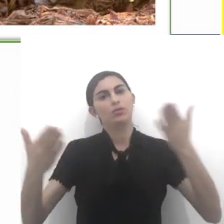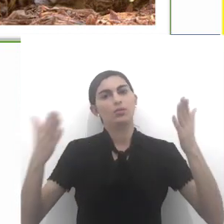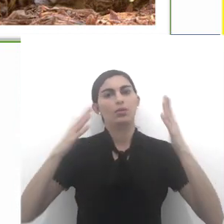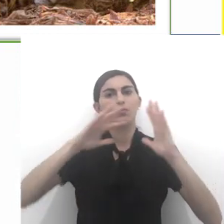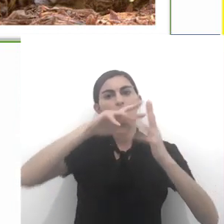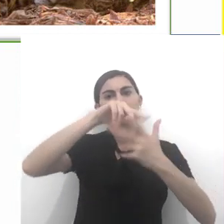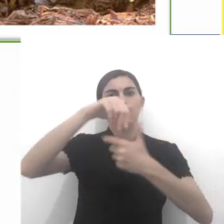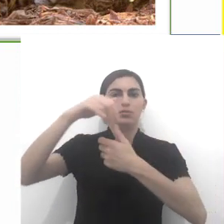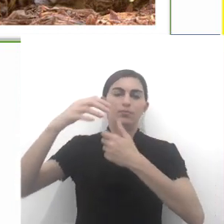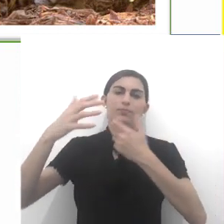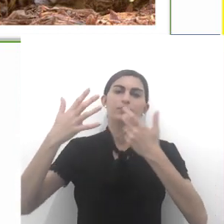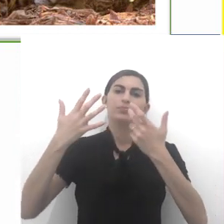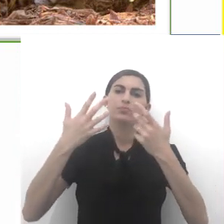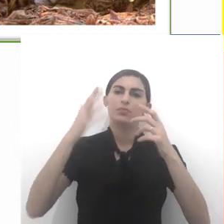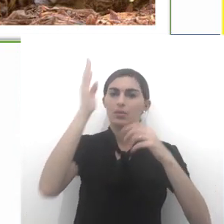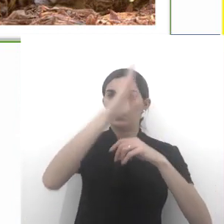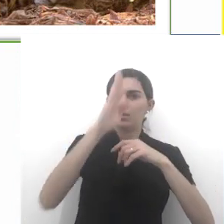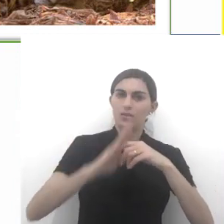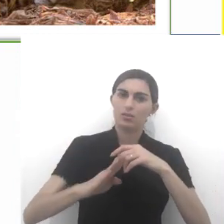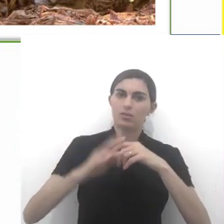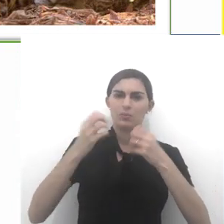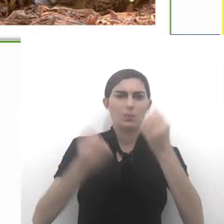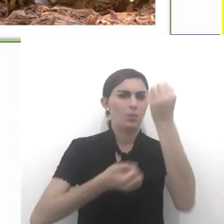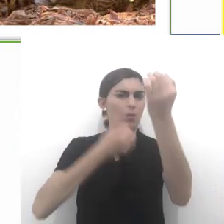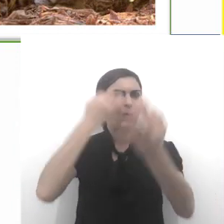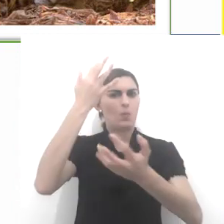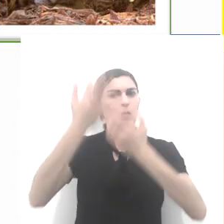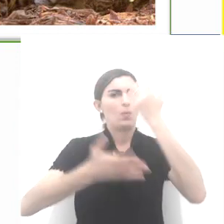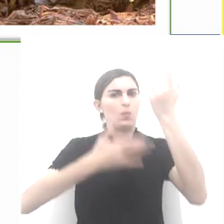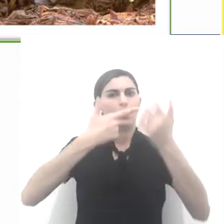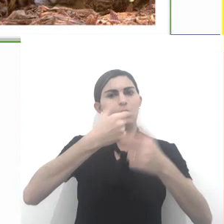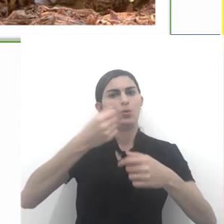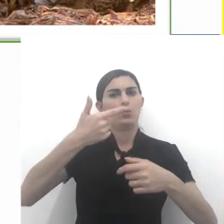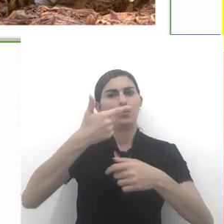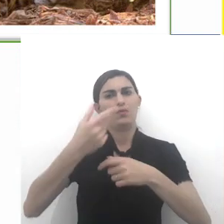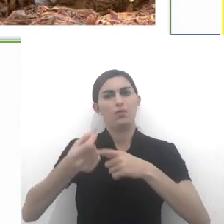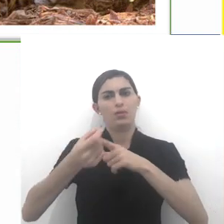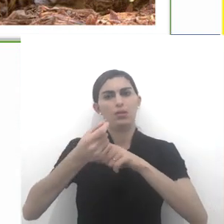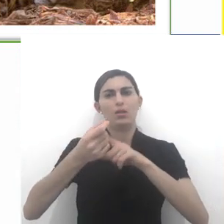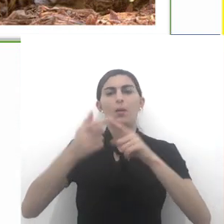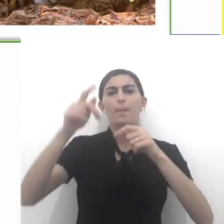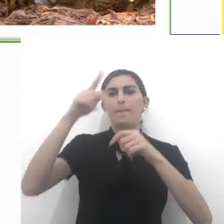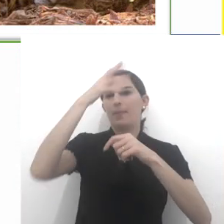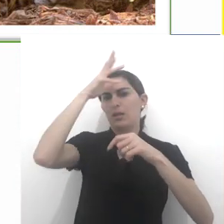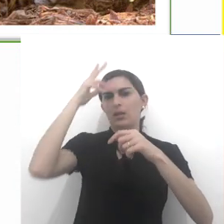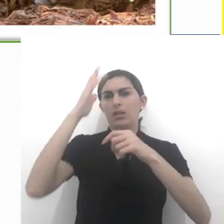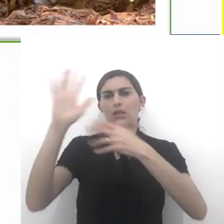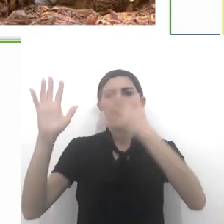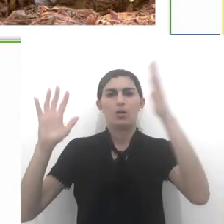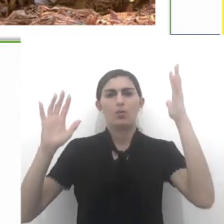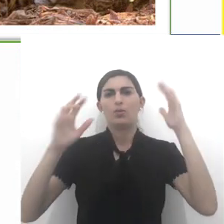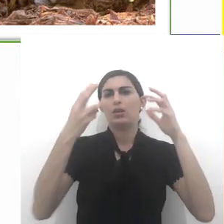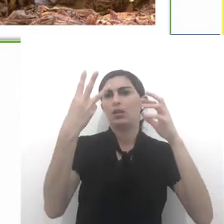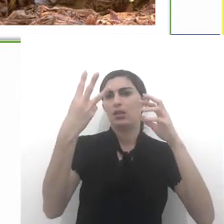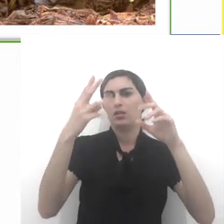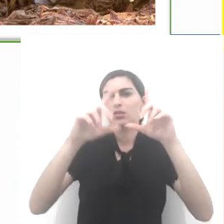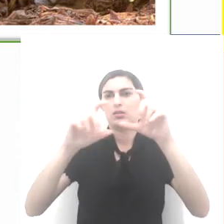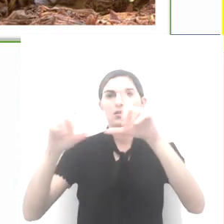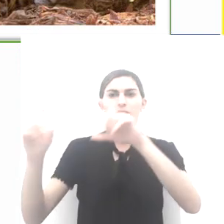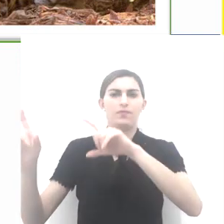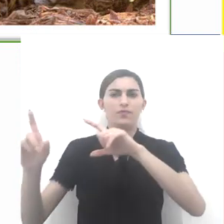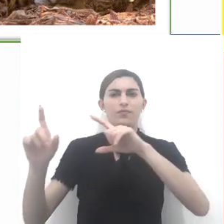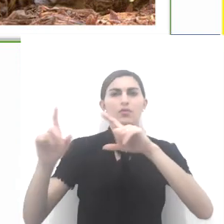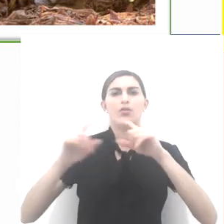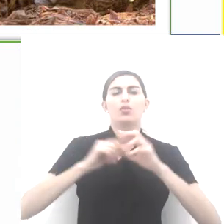essa questão do meio ambiente. Aqui nós temos Brasil, Queimadas 2020, Pantanal. Nós temos três imagens,